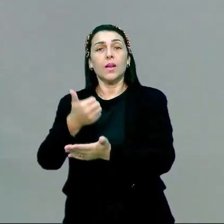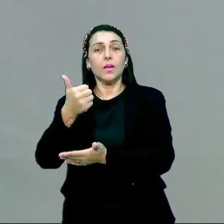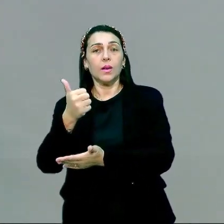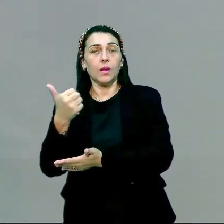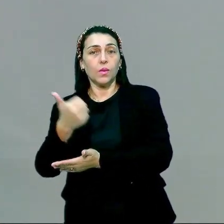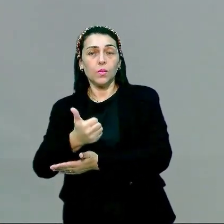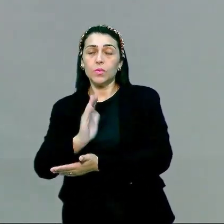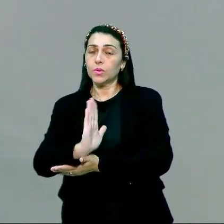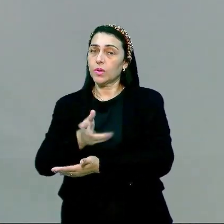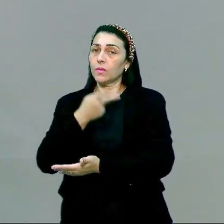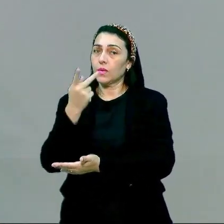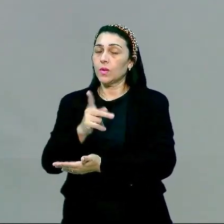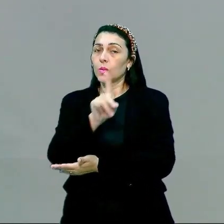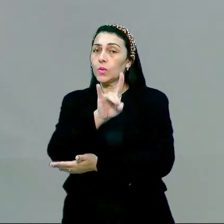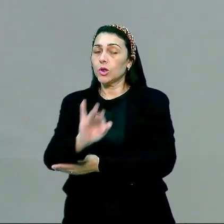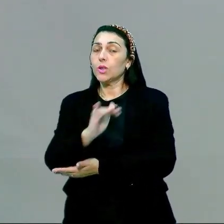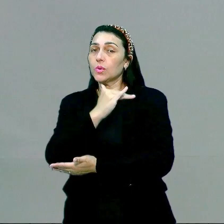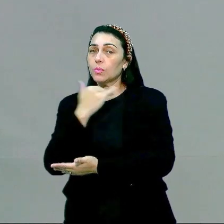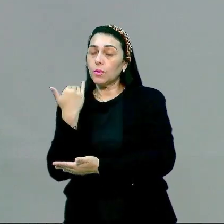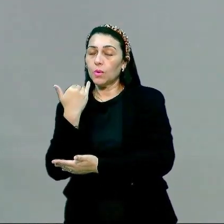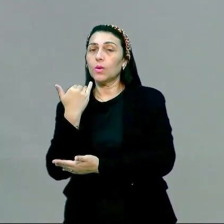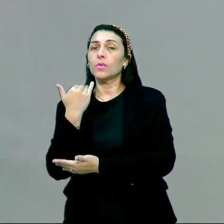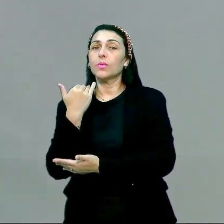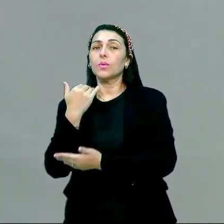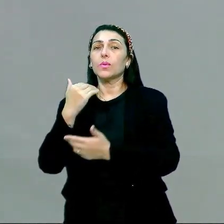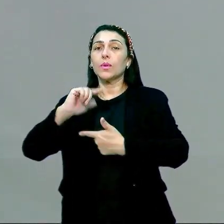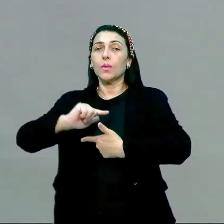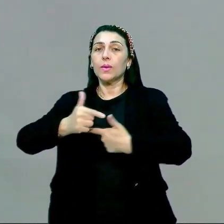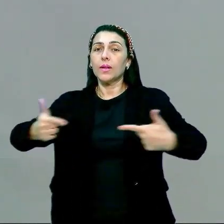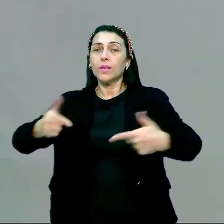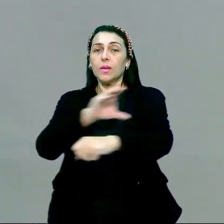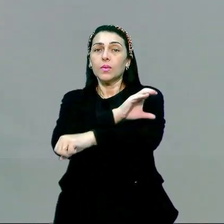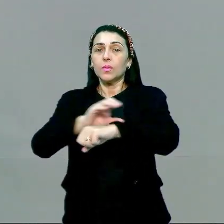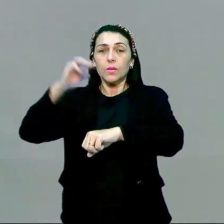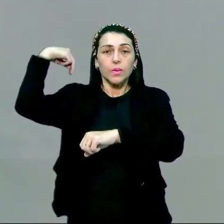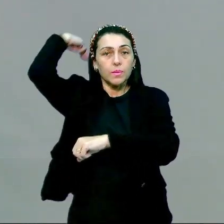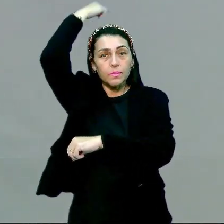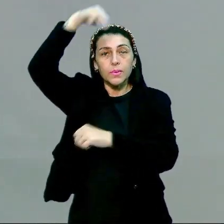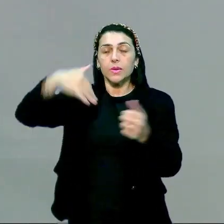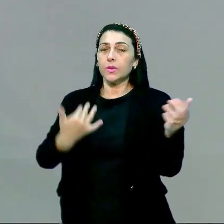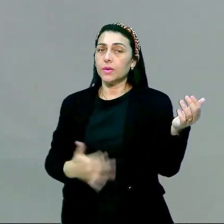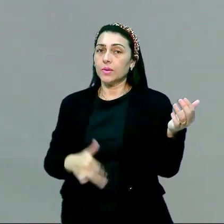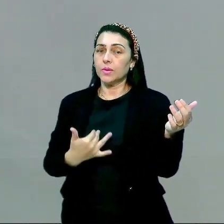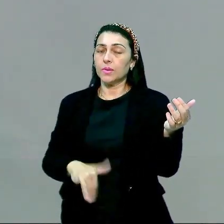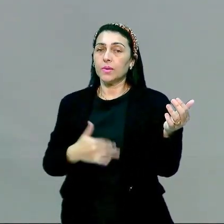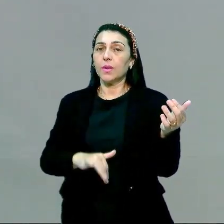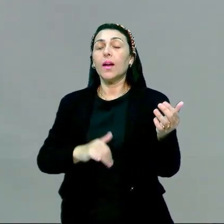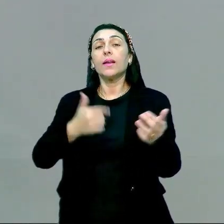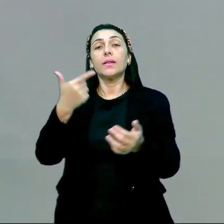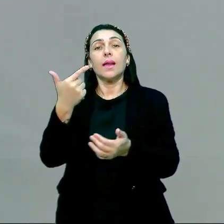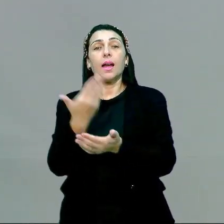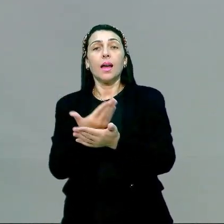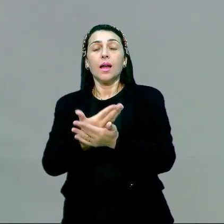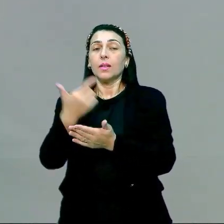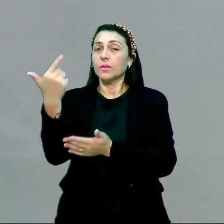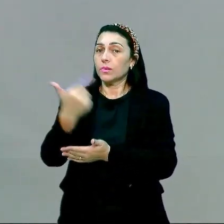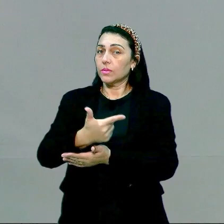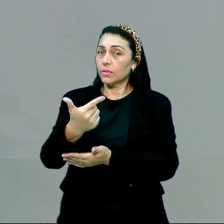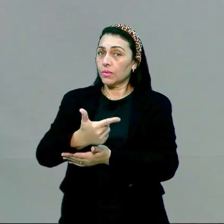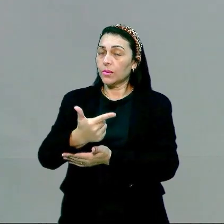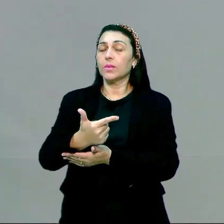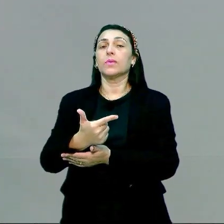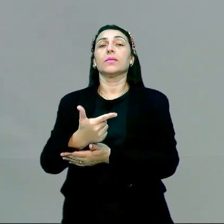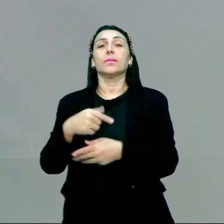falou sobre o Dia de los Muertos, que é uma tradição da cultura mexicana. Na parte 2 dessa aula, gente